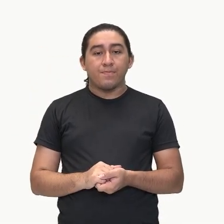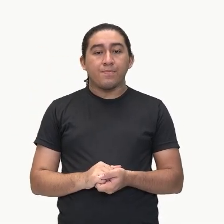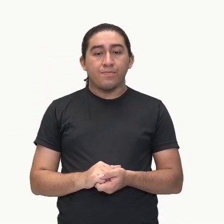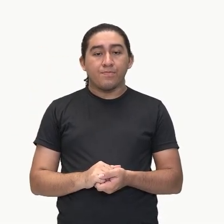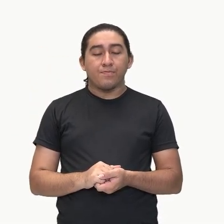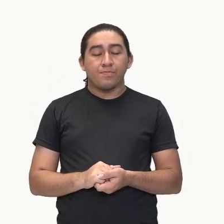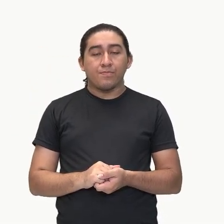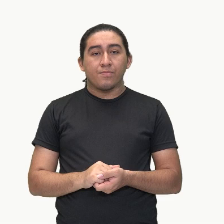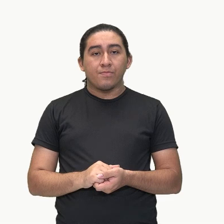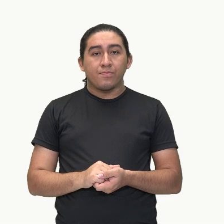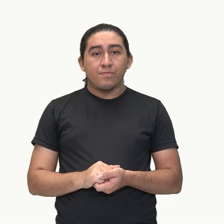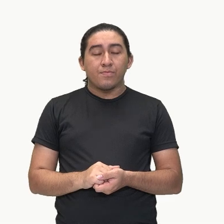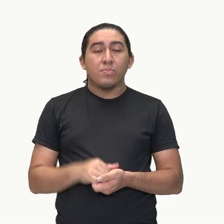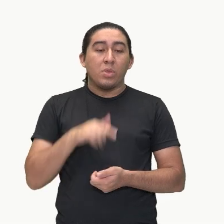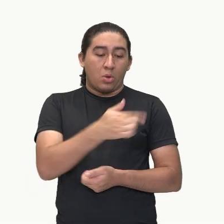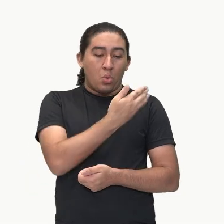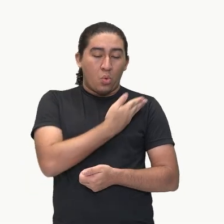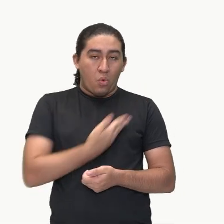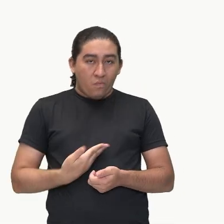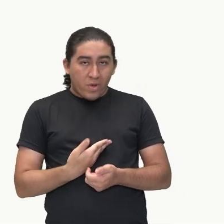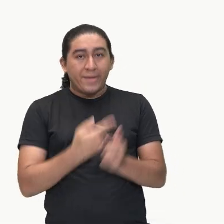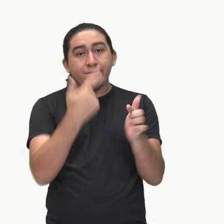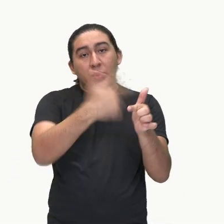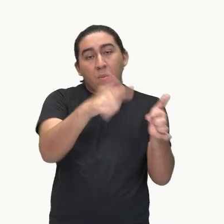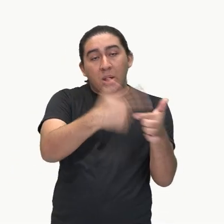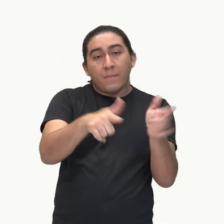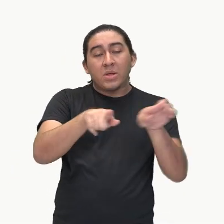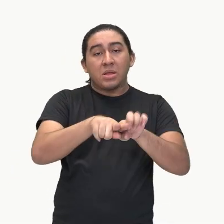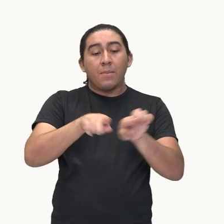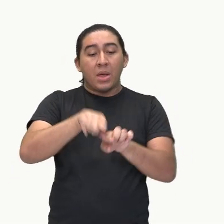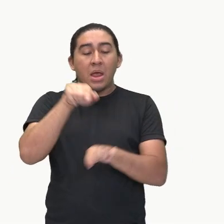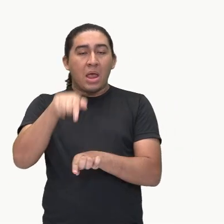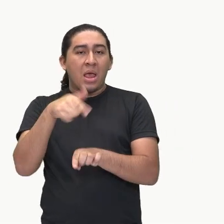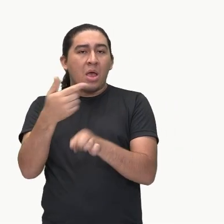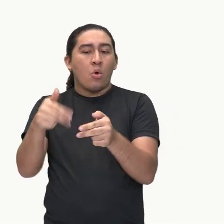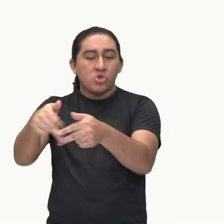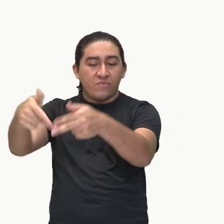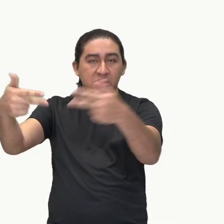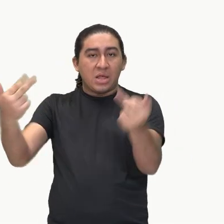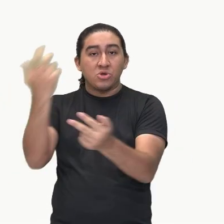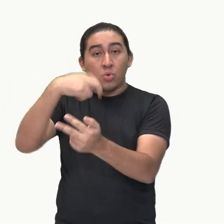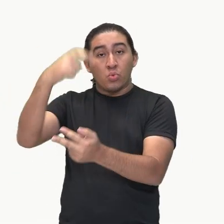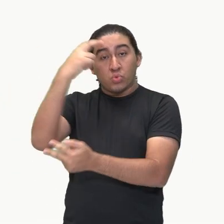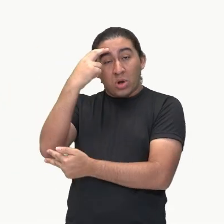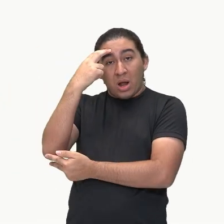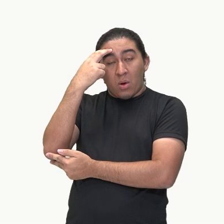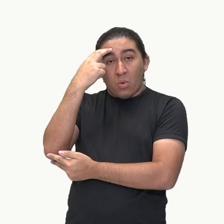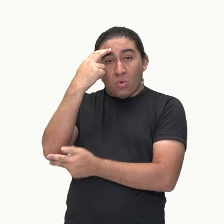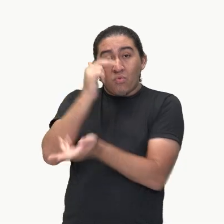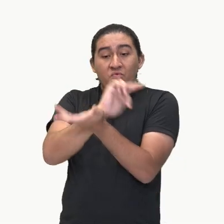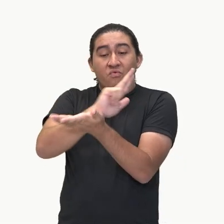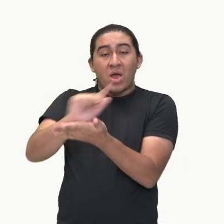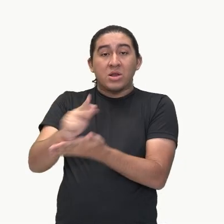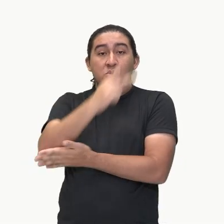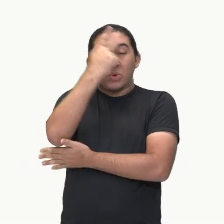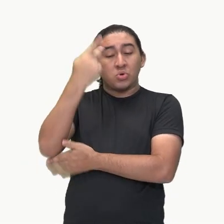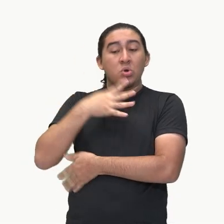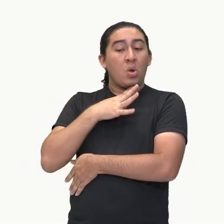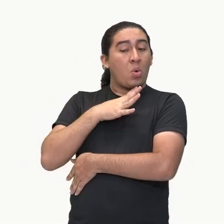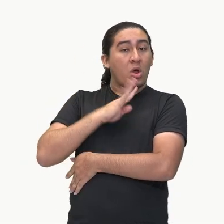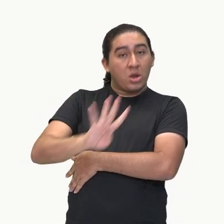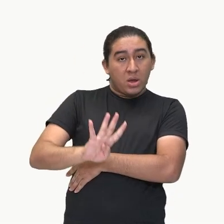Estado, o desconhecimento dessa diversidade cultural, por parte de muitos indivíduos,